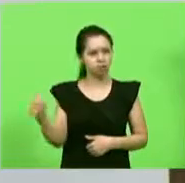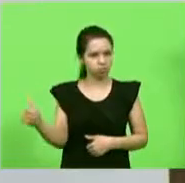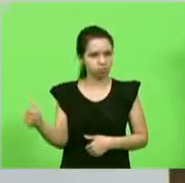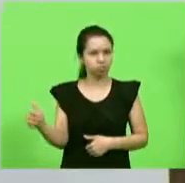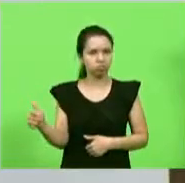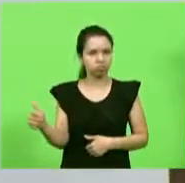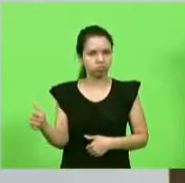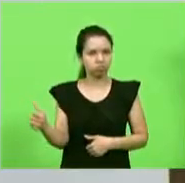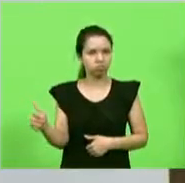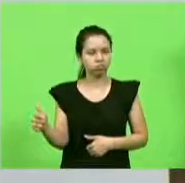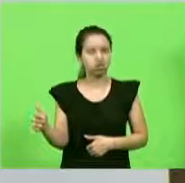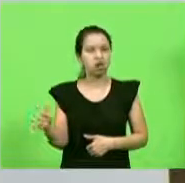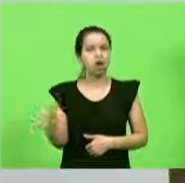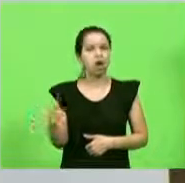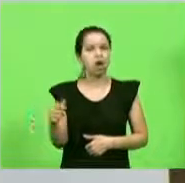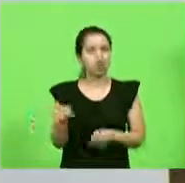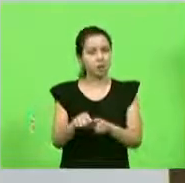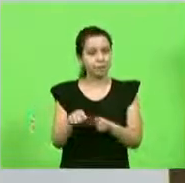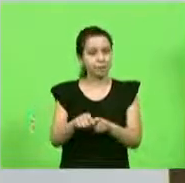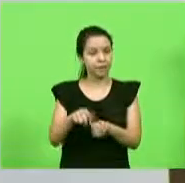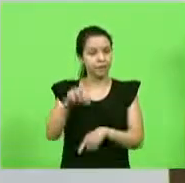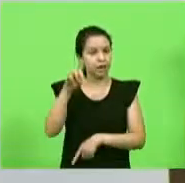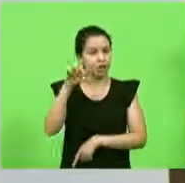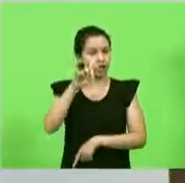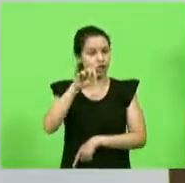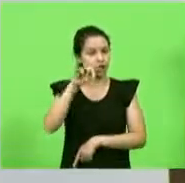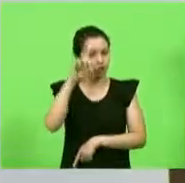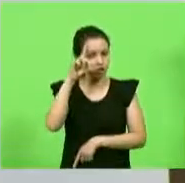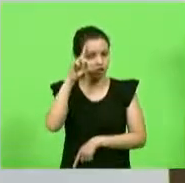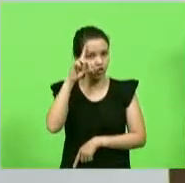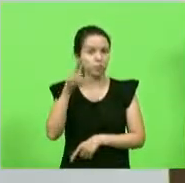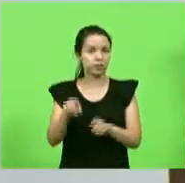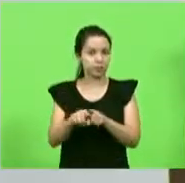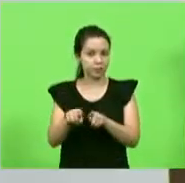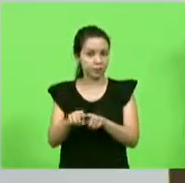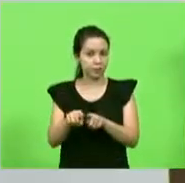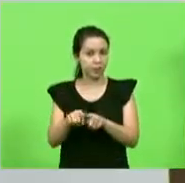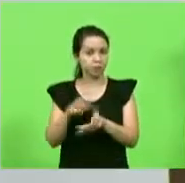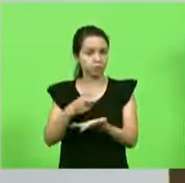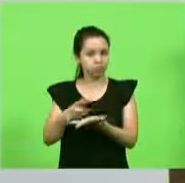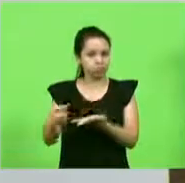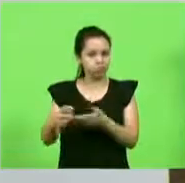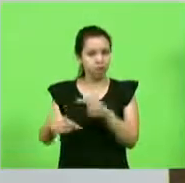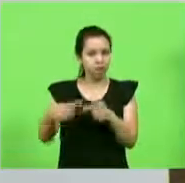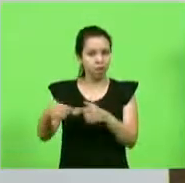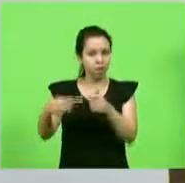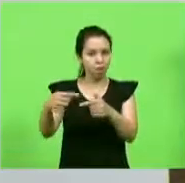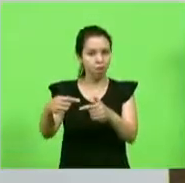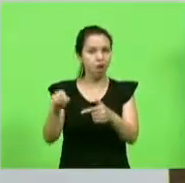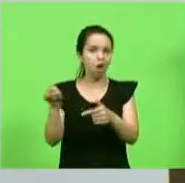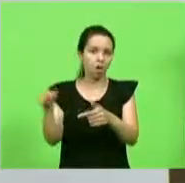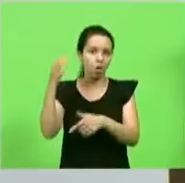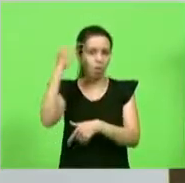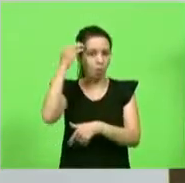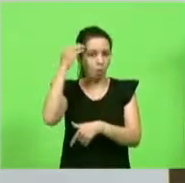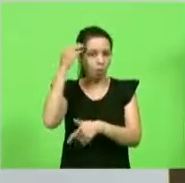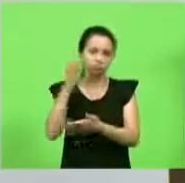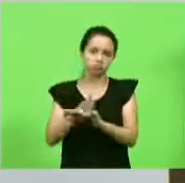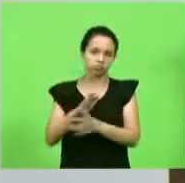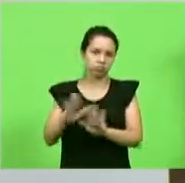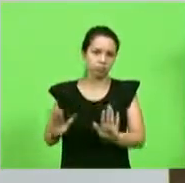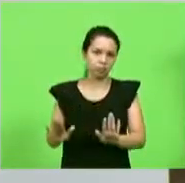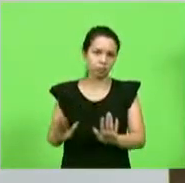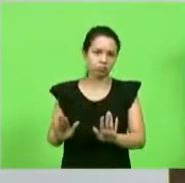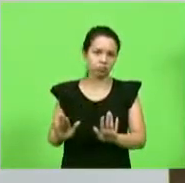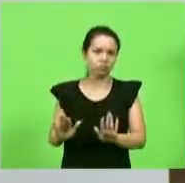impeachment? Anos depois a Dilma foi inocentada. Mas inocentada do que? Do